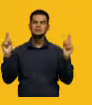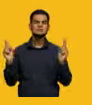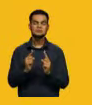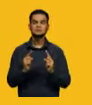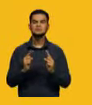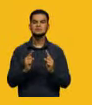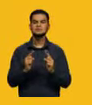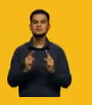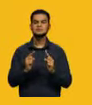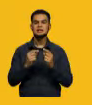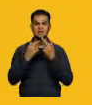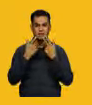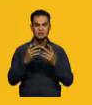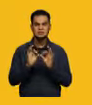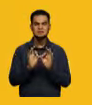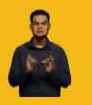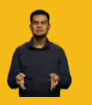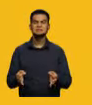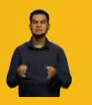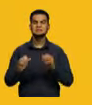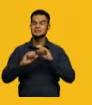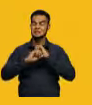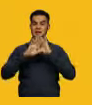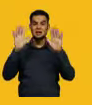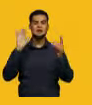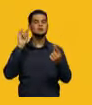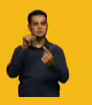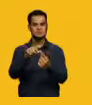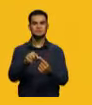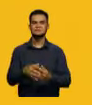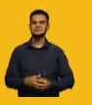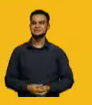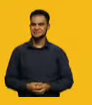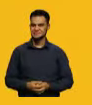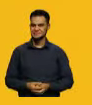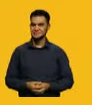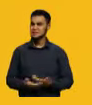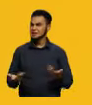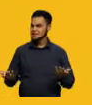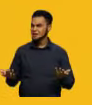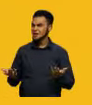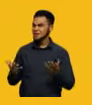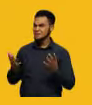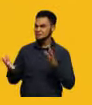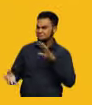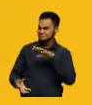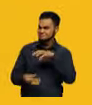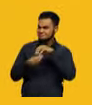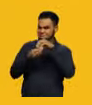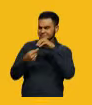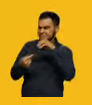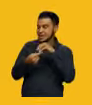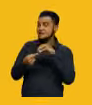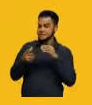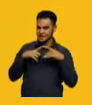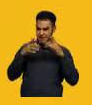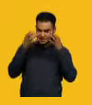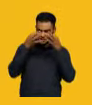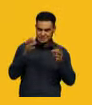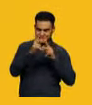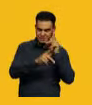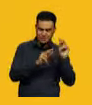linguagem simples, clara e objetiva. O conteúdo textual prende a atenção do leitor?